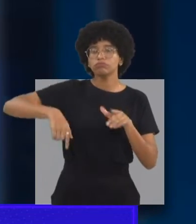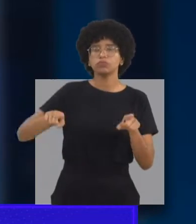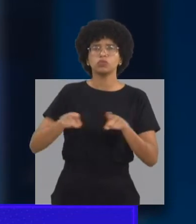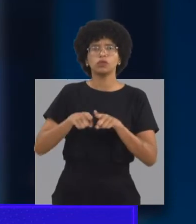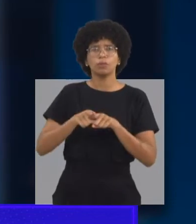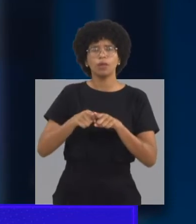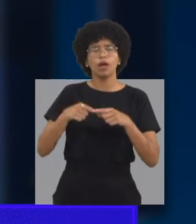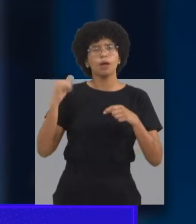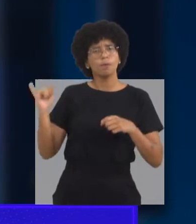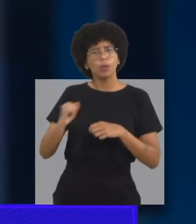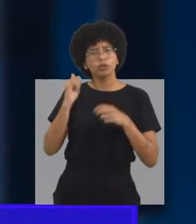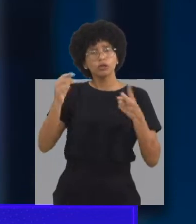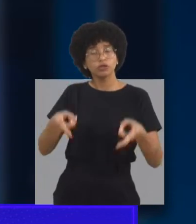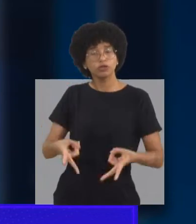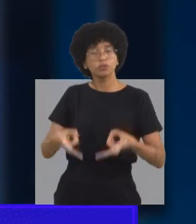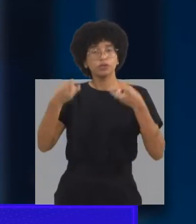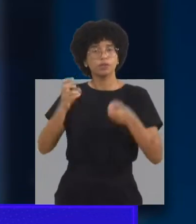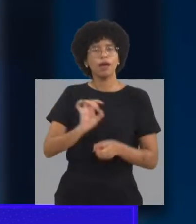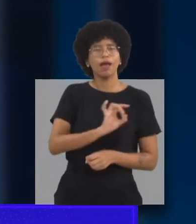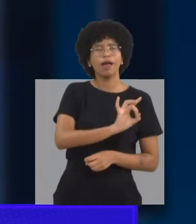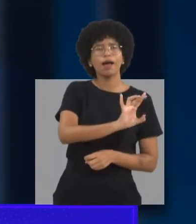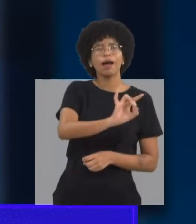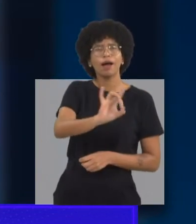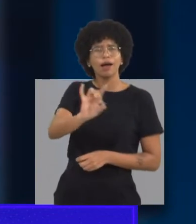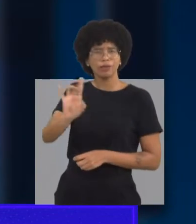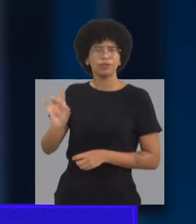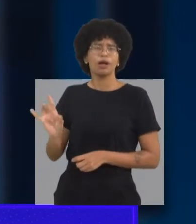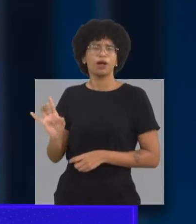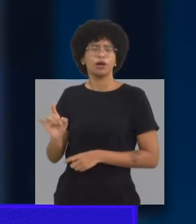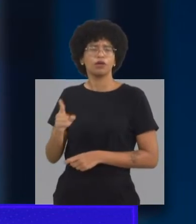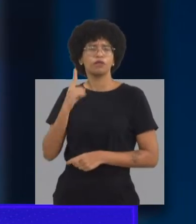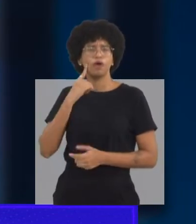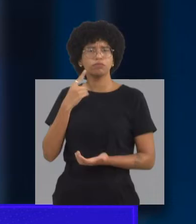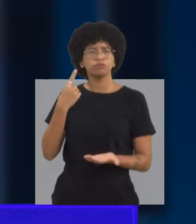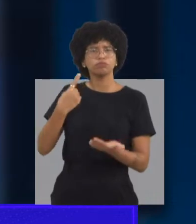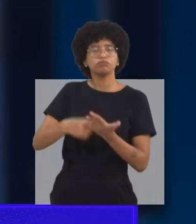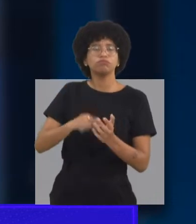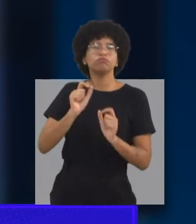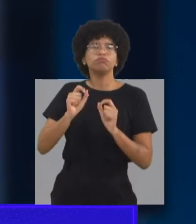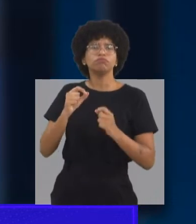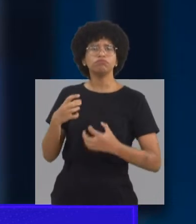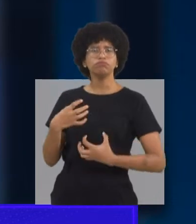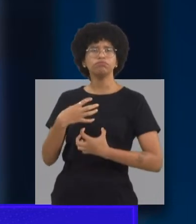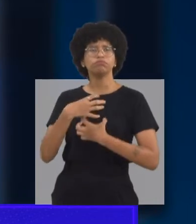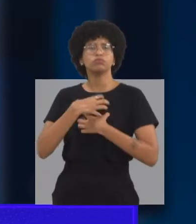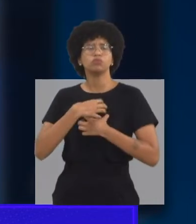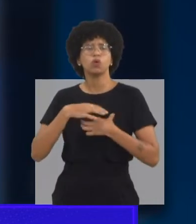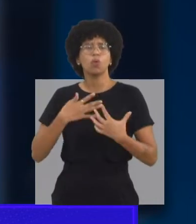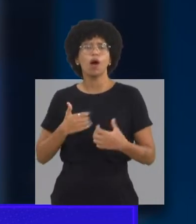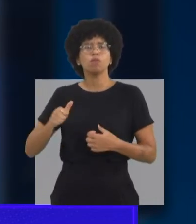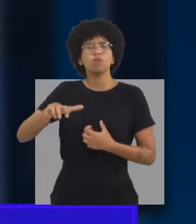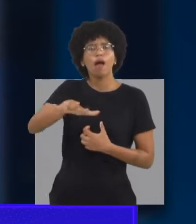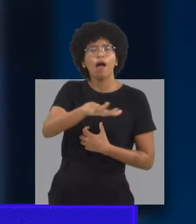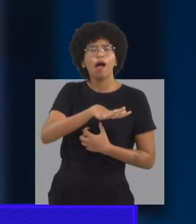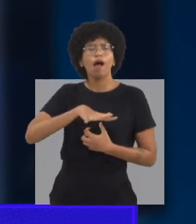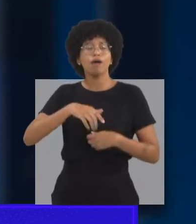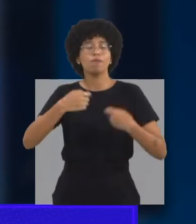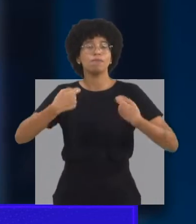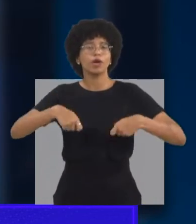aí, dentro das habilidades que a criança apresenta, várias outras opções como o desenvolvimento da